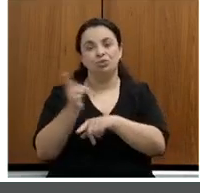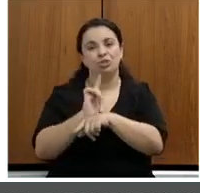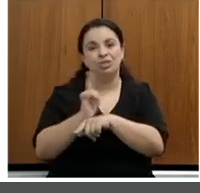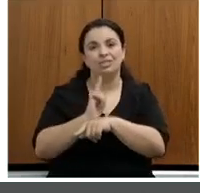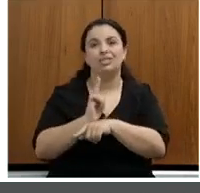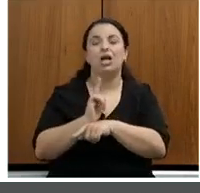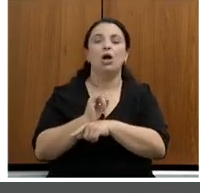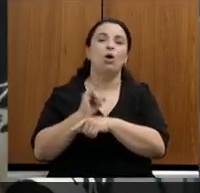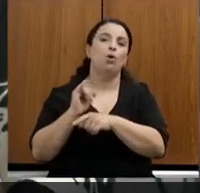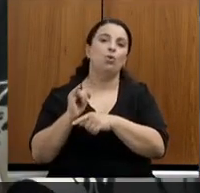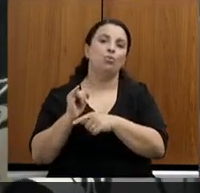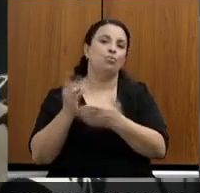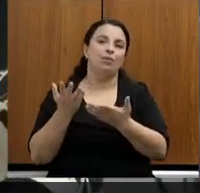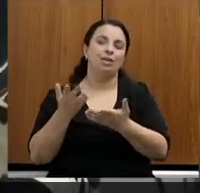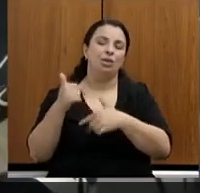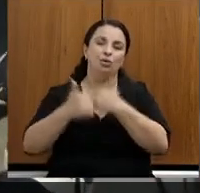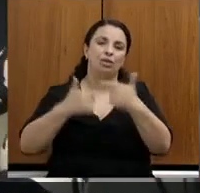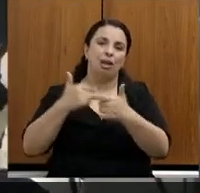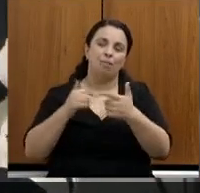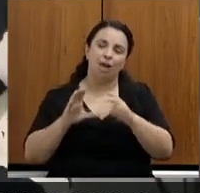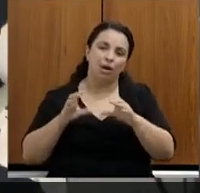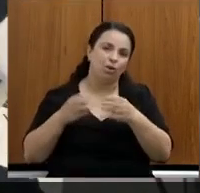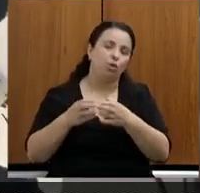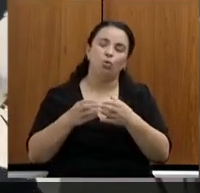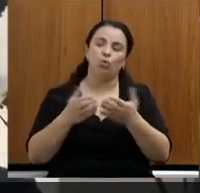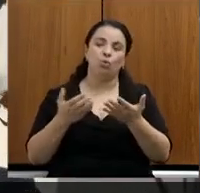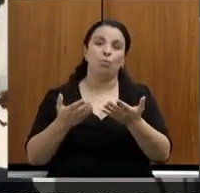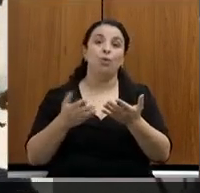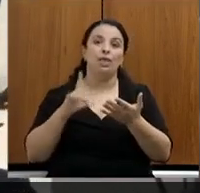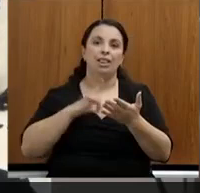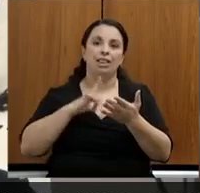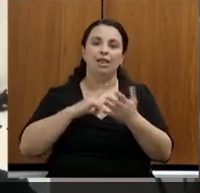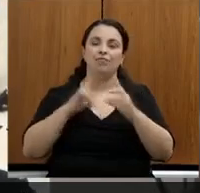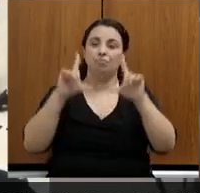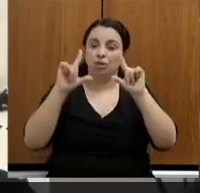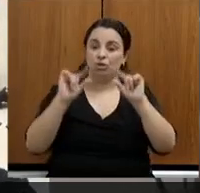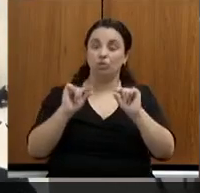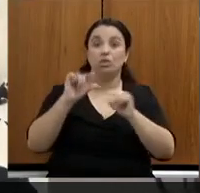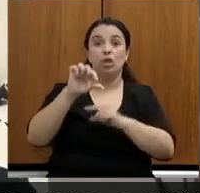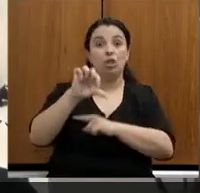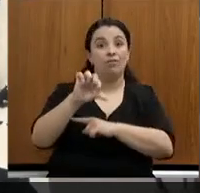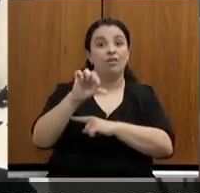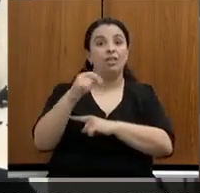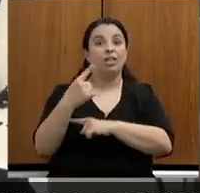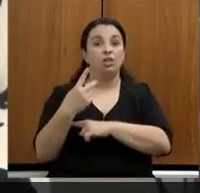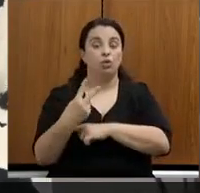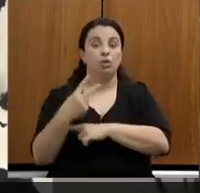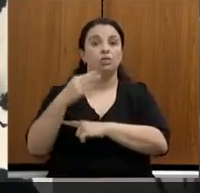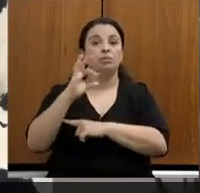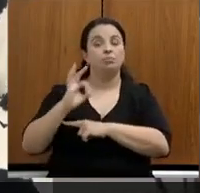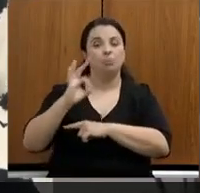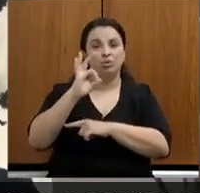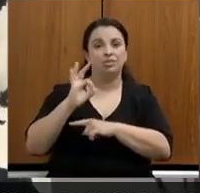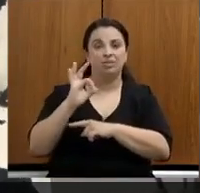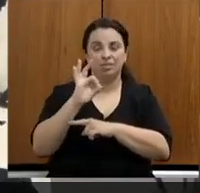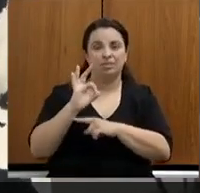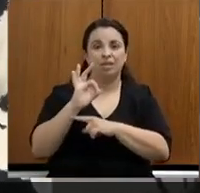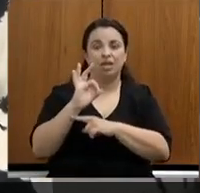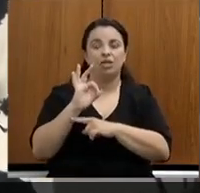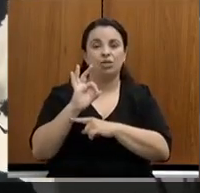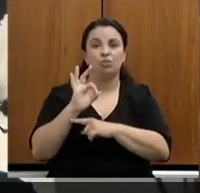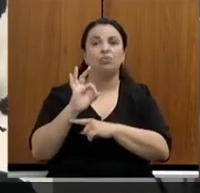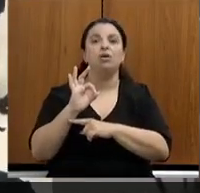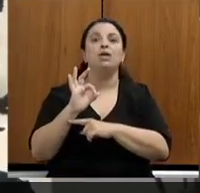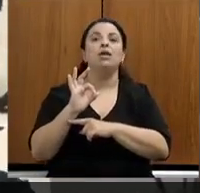trabalho de toda a equipe. Então, uma redução de 92%, considerando a retomada do IGAM nas análises de outorga em